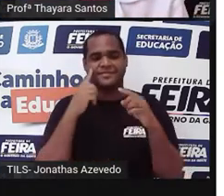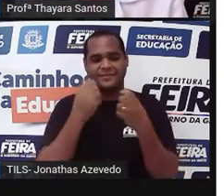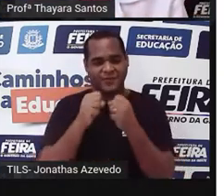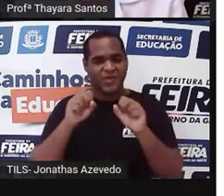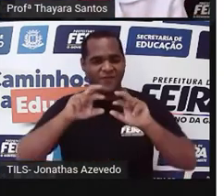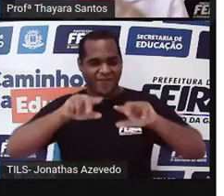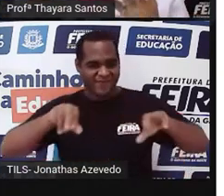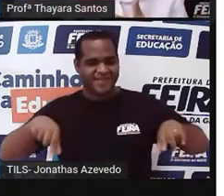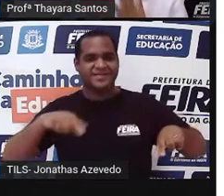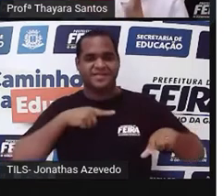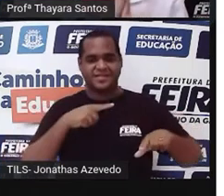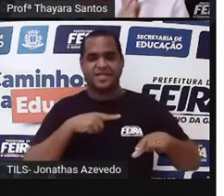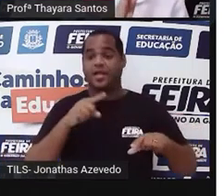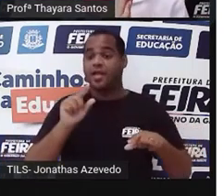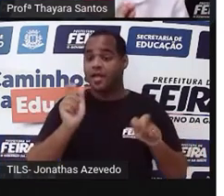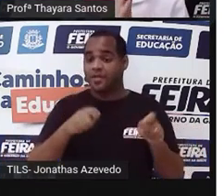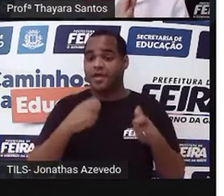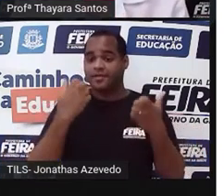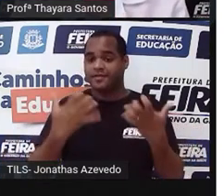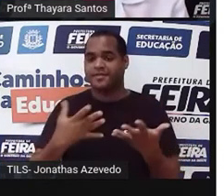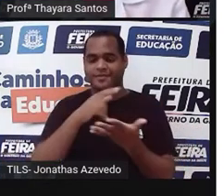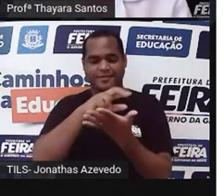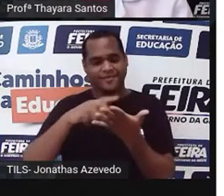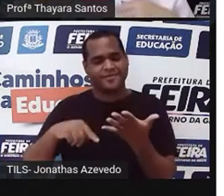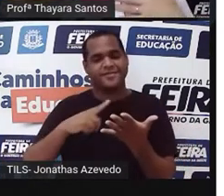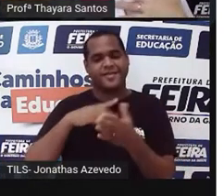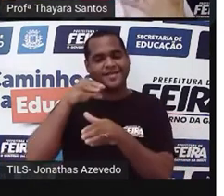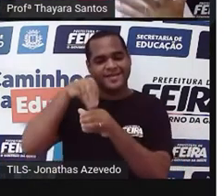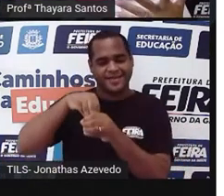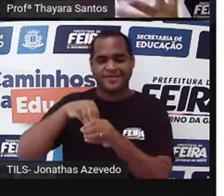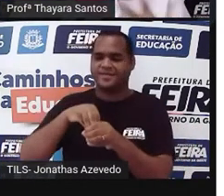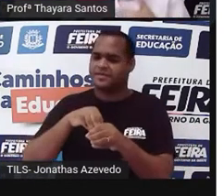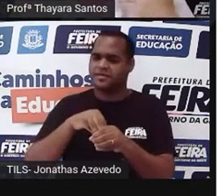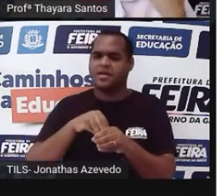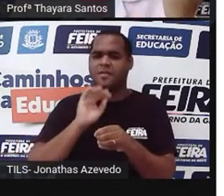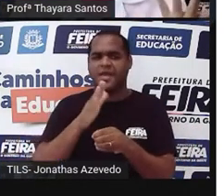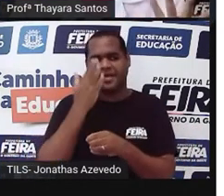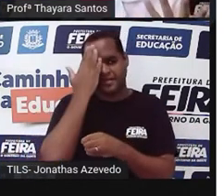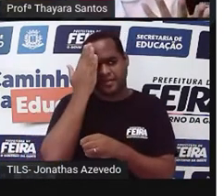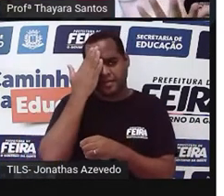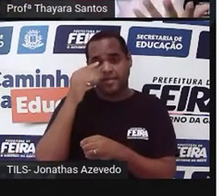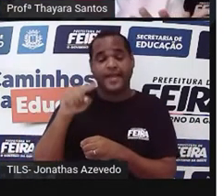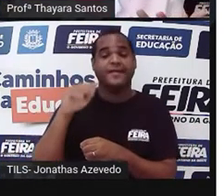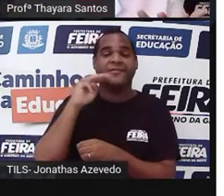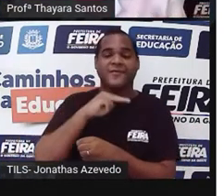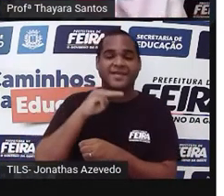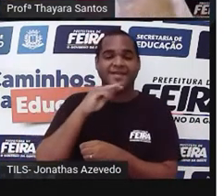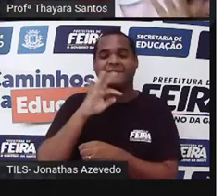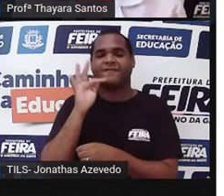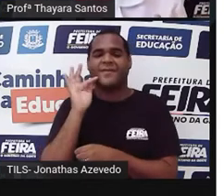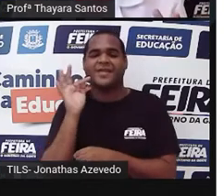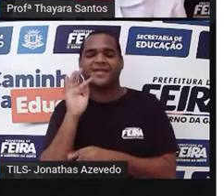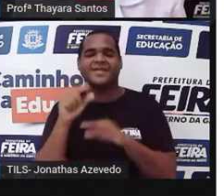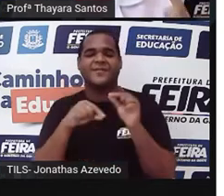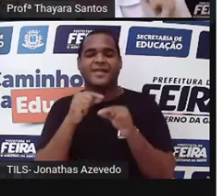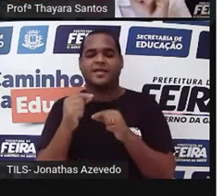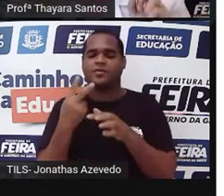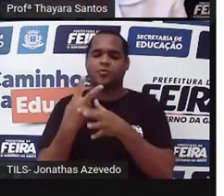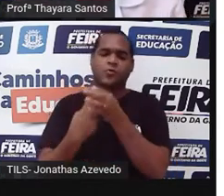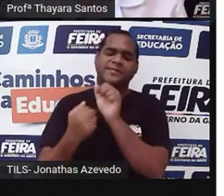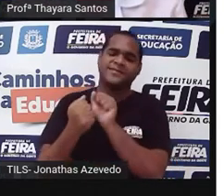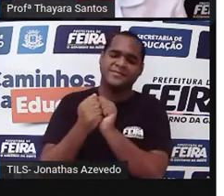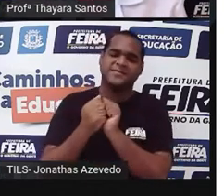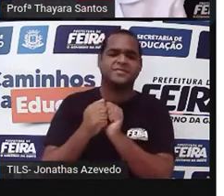diversidade aí dentro das angiospermas. Como é que eu sei que uma flor é masculina, que uma flor é feminina, o que ela é hermafrodita?